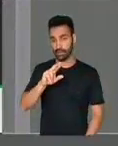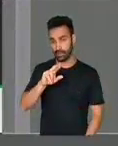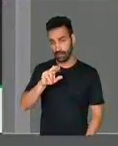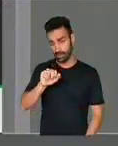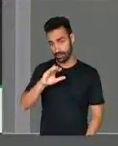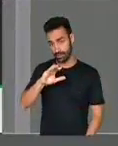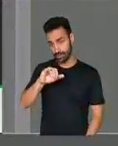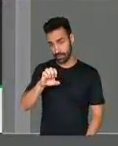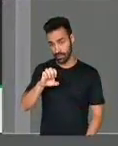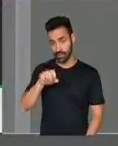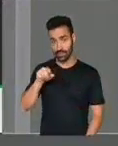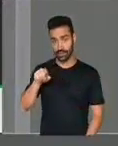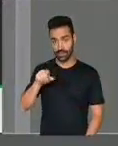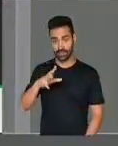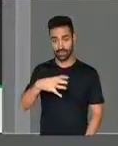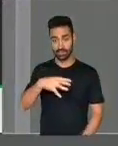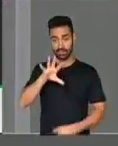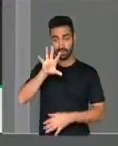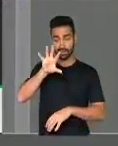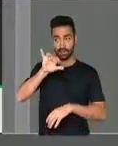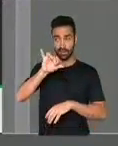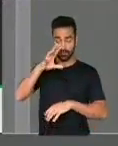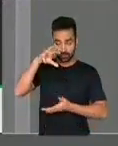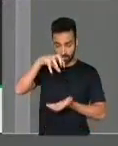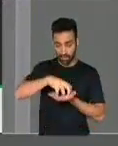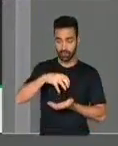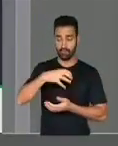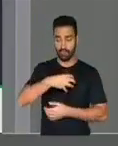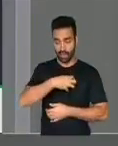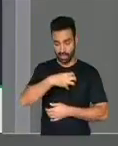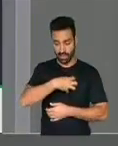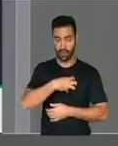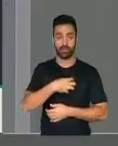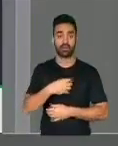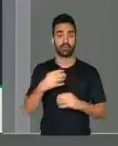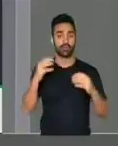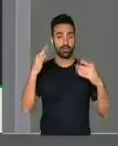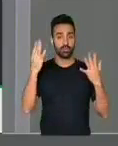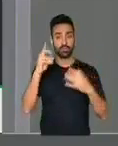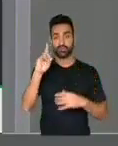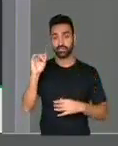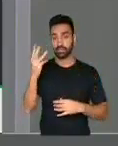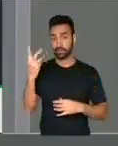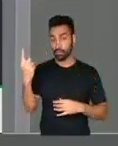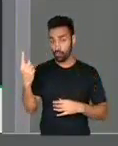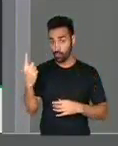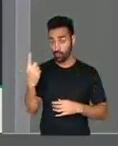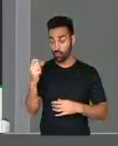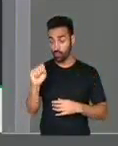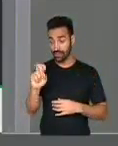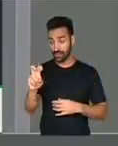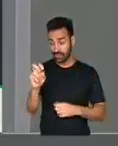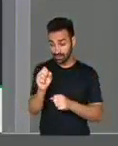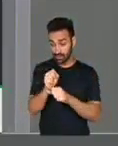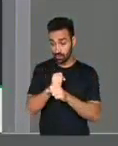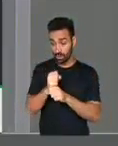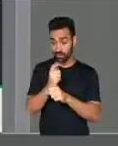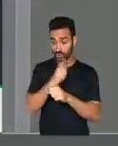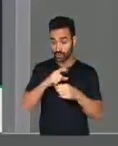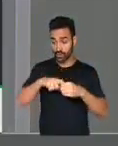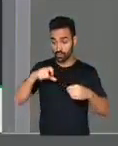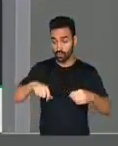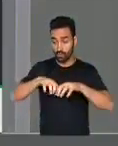no centro da Bahia, comemorou no último dia 31, 85 anos de